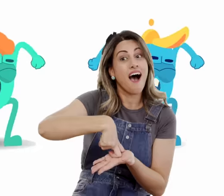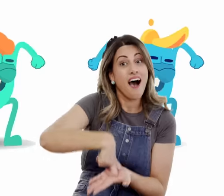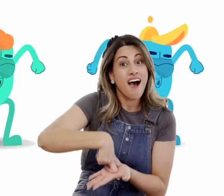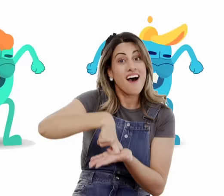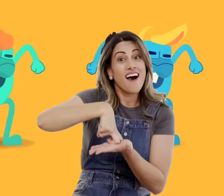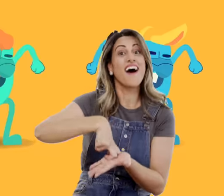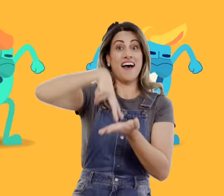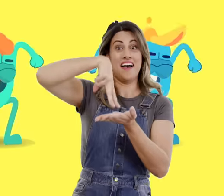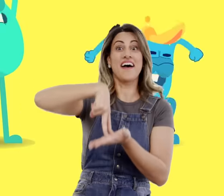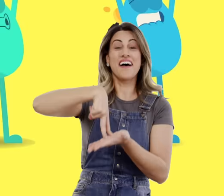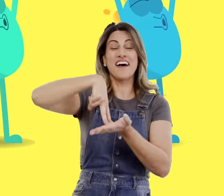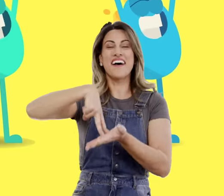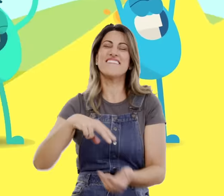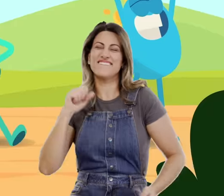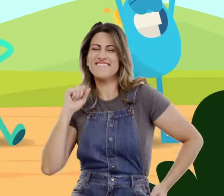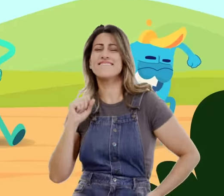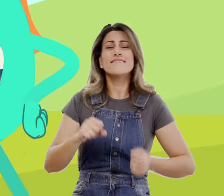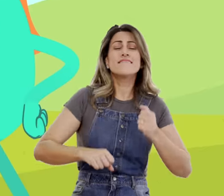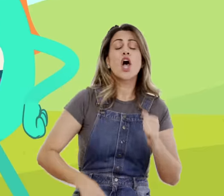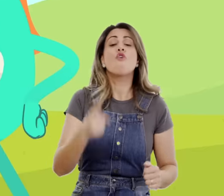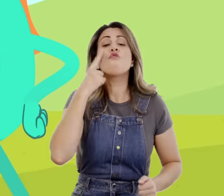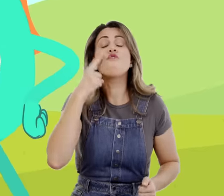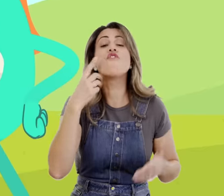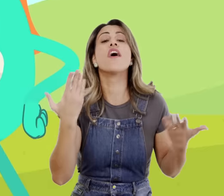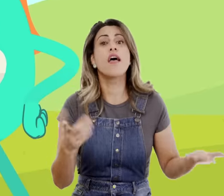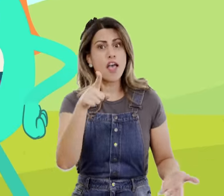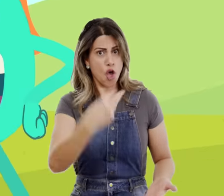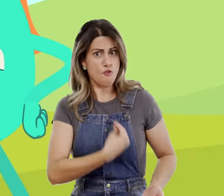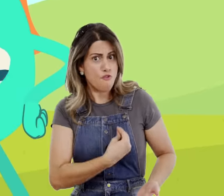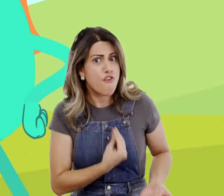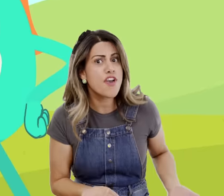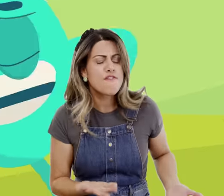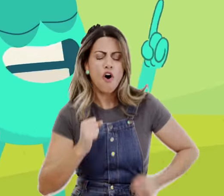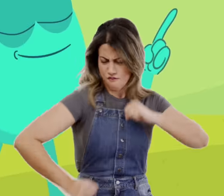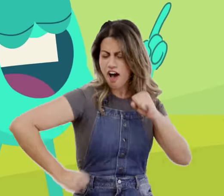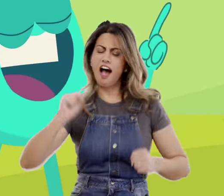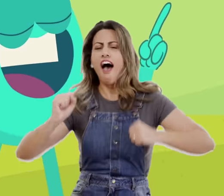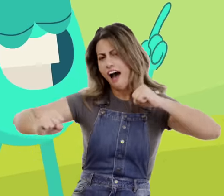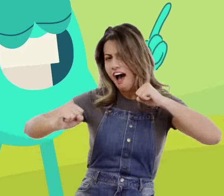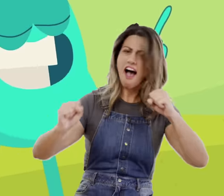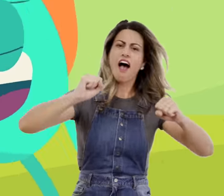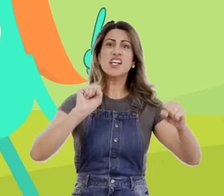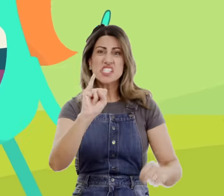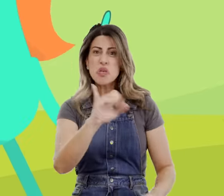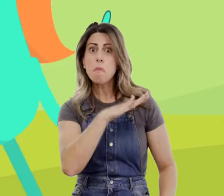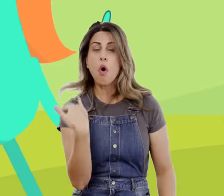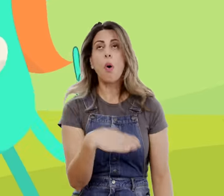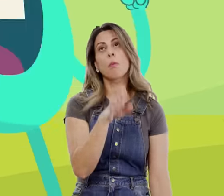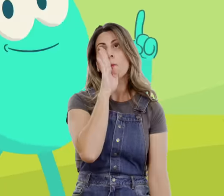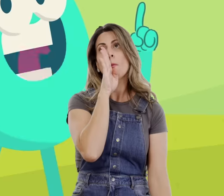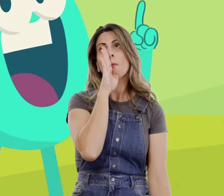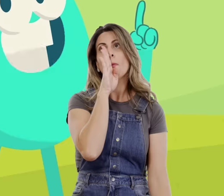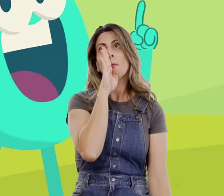Morto, Vivo Agora eu quero ver Quem tá vivo se mexer Quem tá